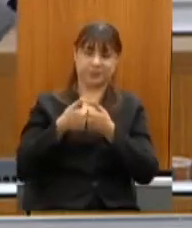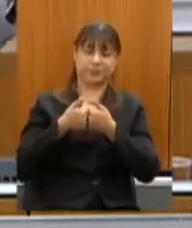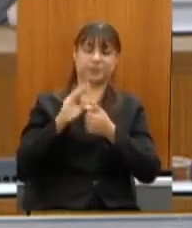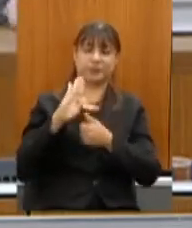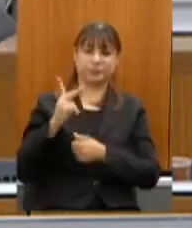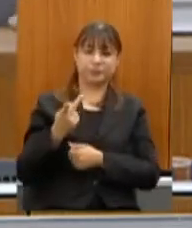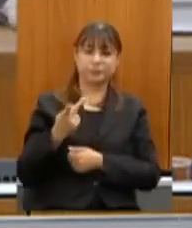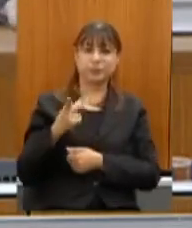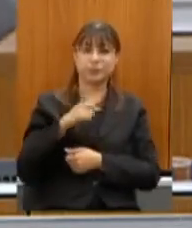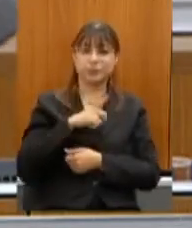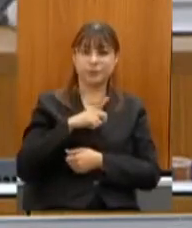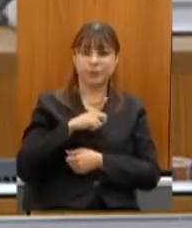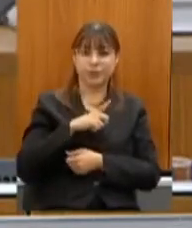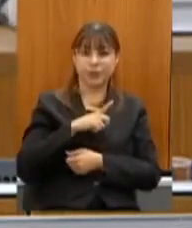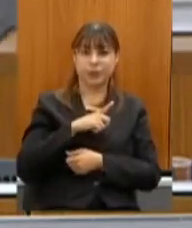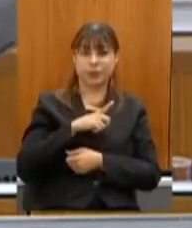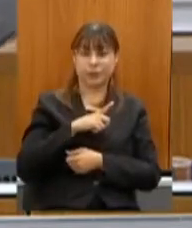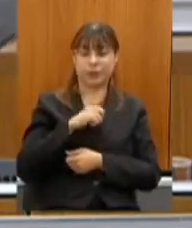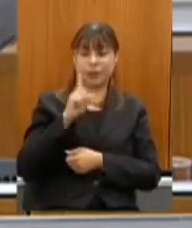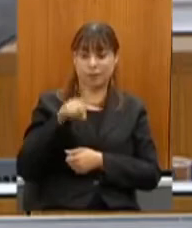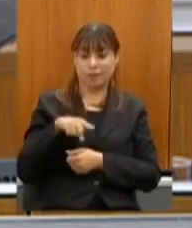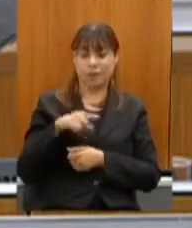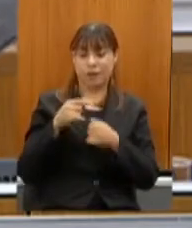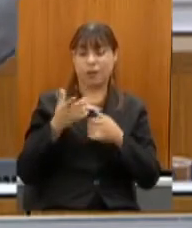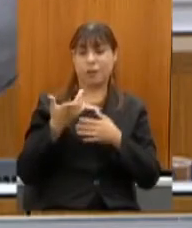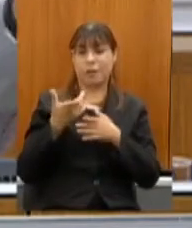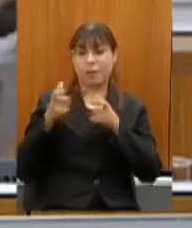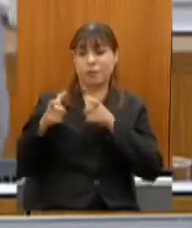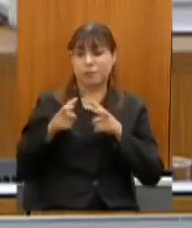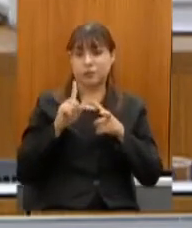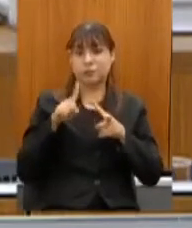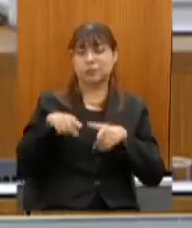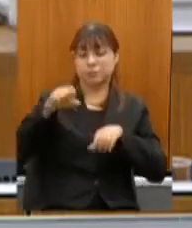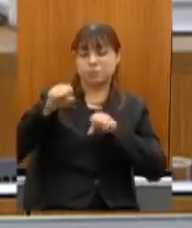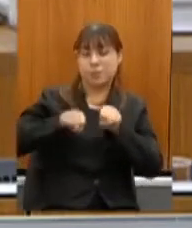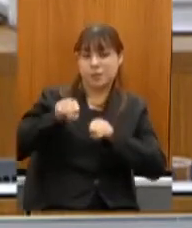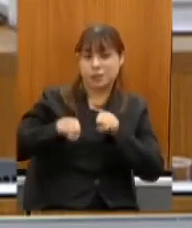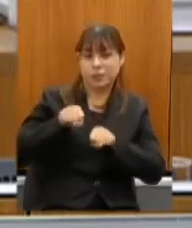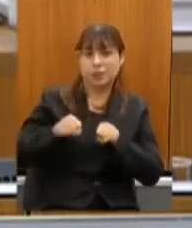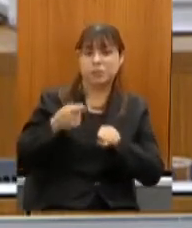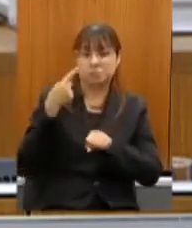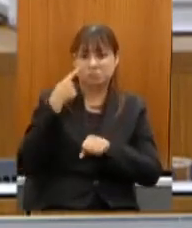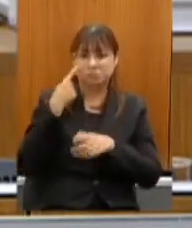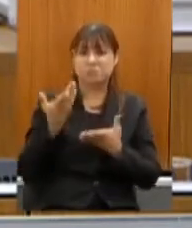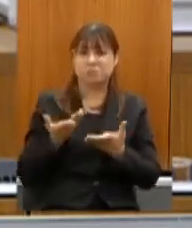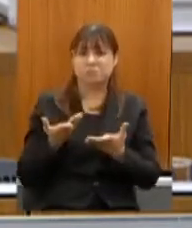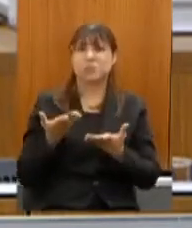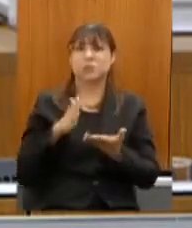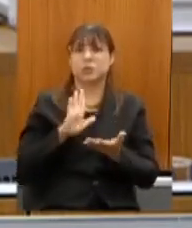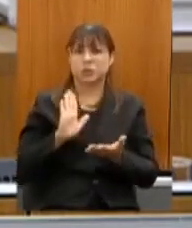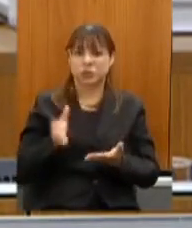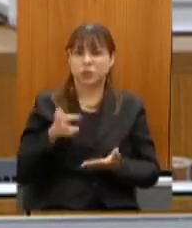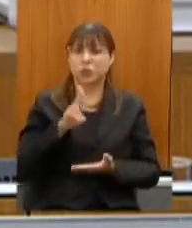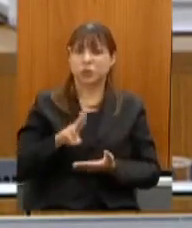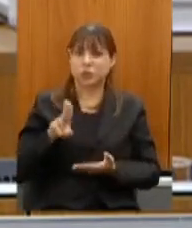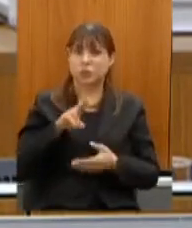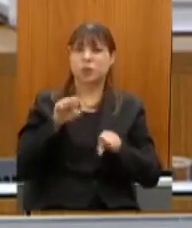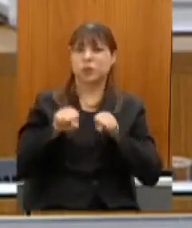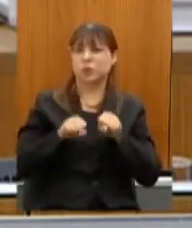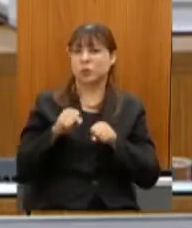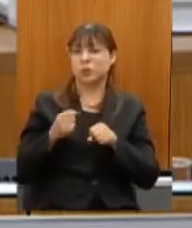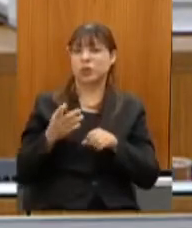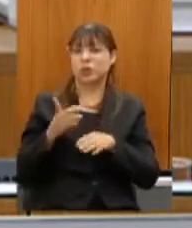rede interligada de bikes do planeta ou seja olha a potência já está sendo extremamente usado o Parque da Rola